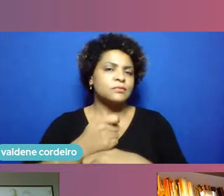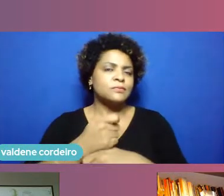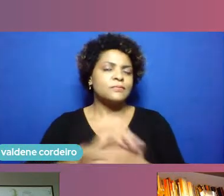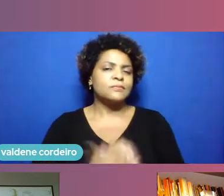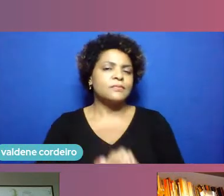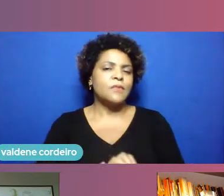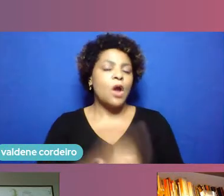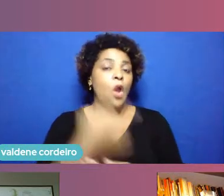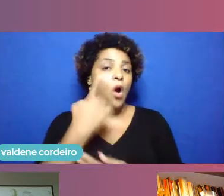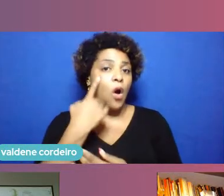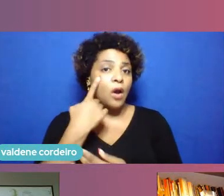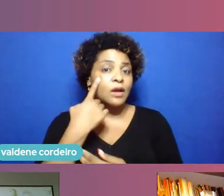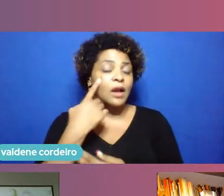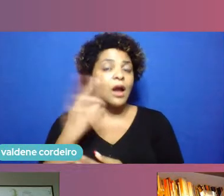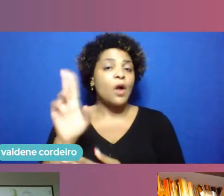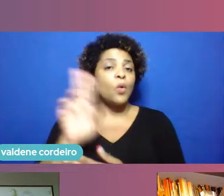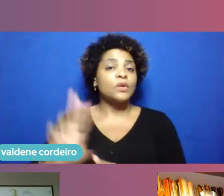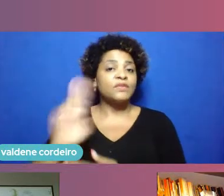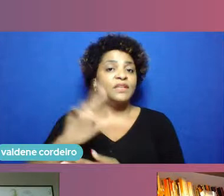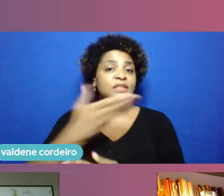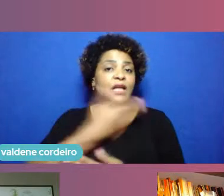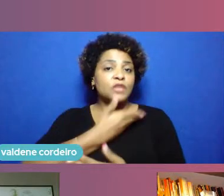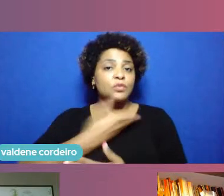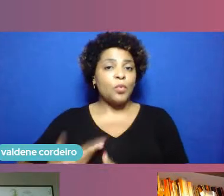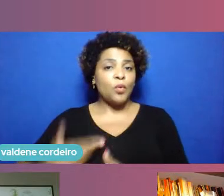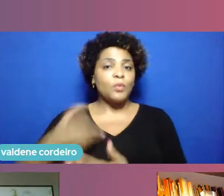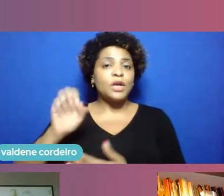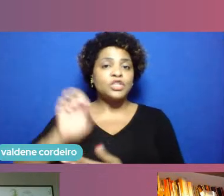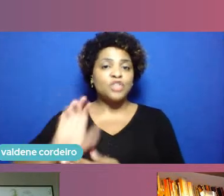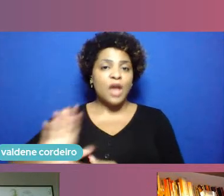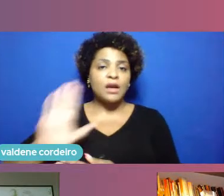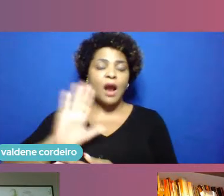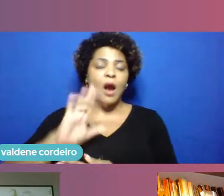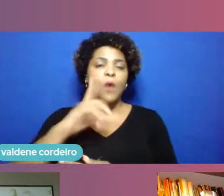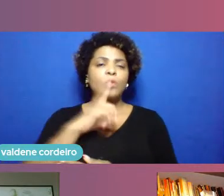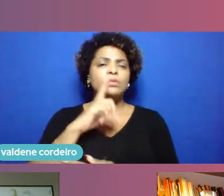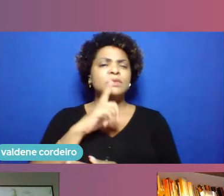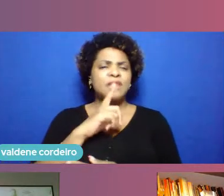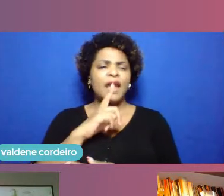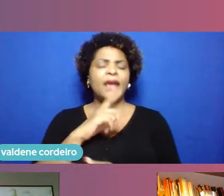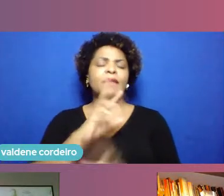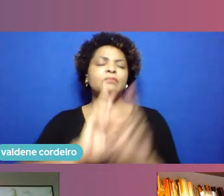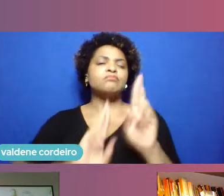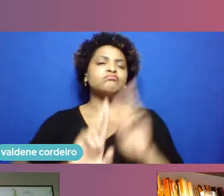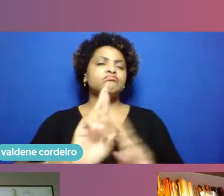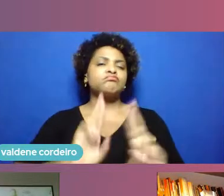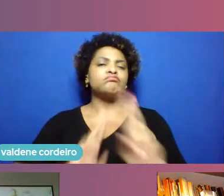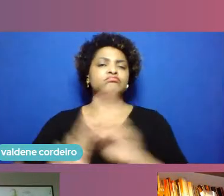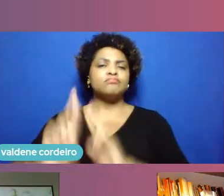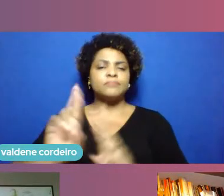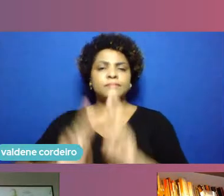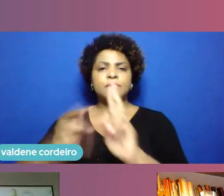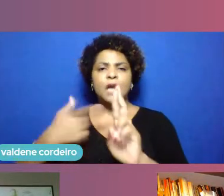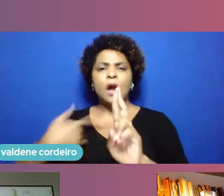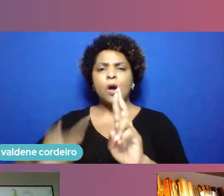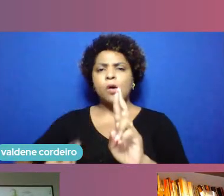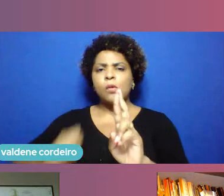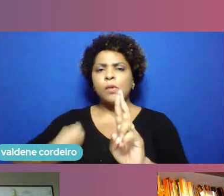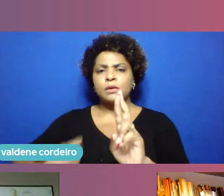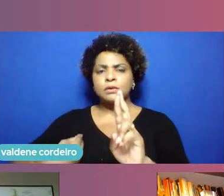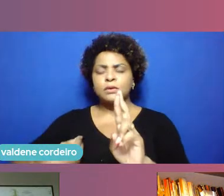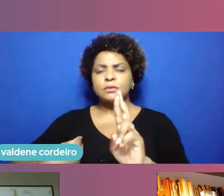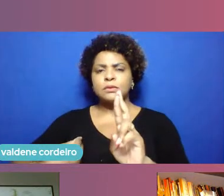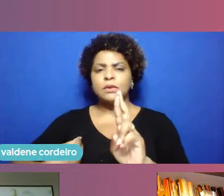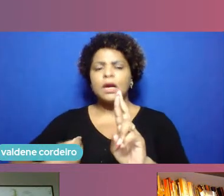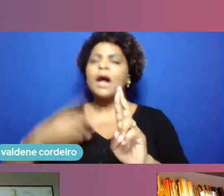públicas em geral, Manu, elas têm, pelo menos no círculo de relações em que eu transito, elas têm estado